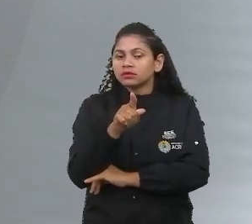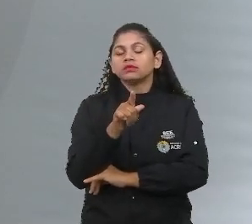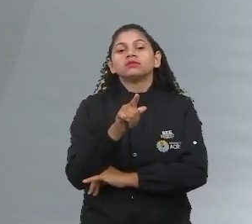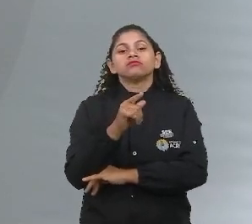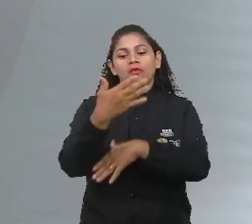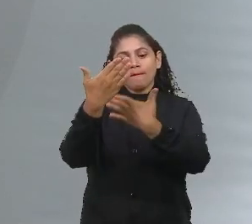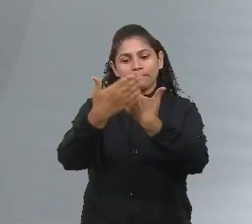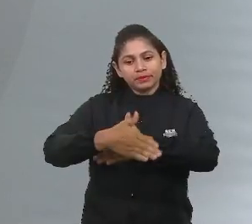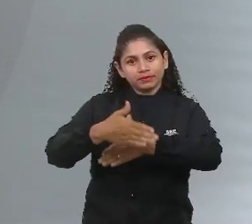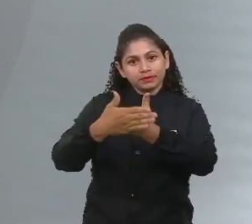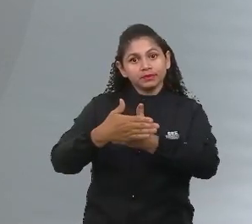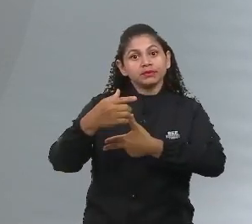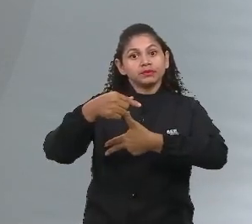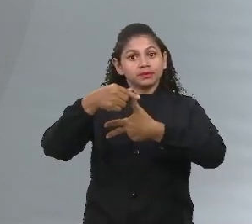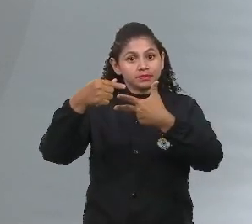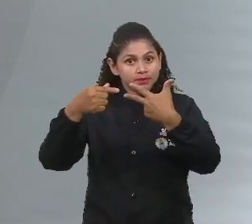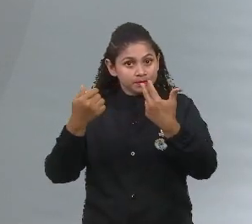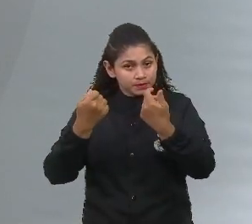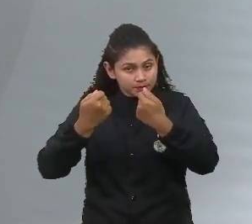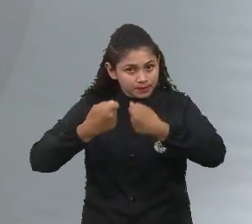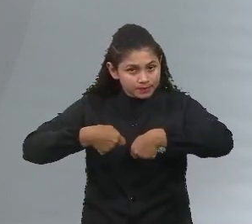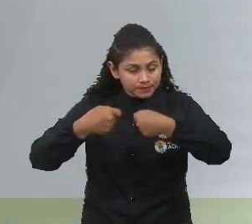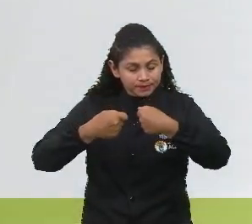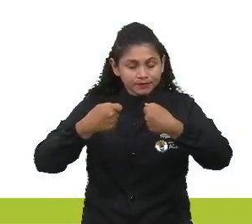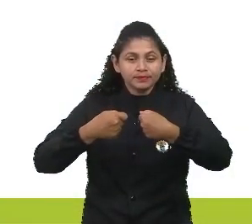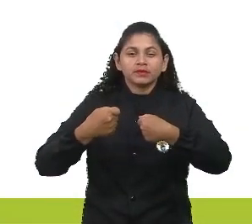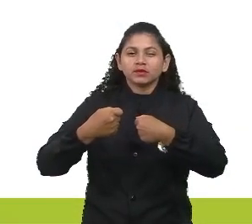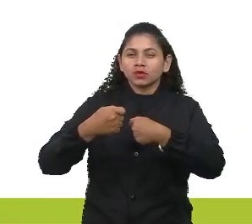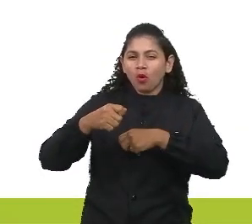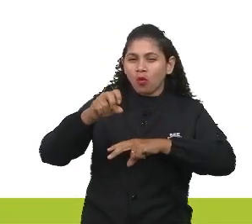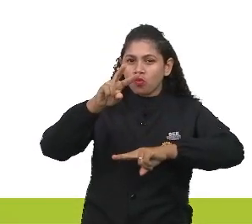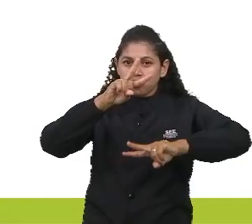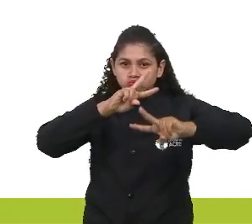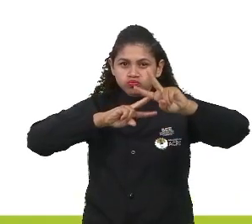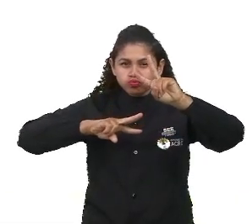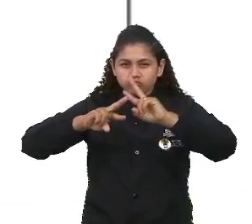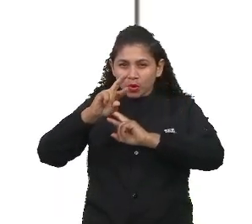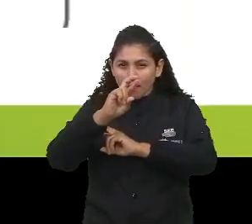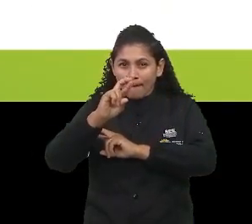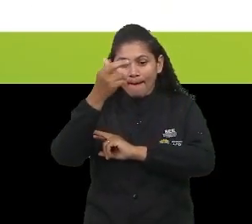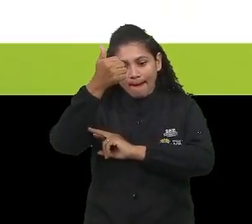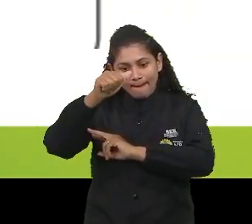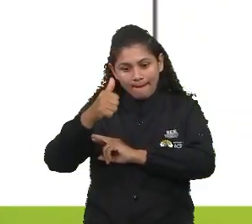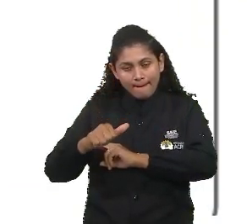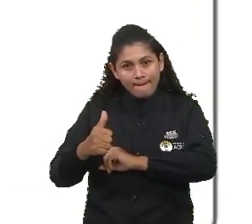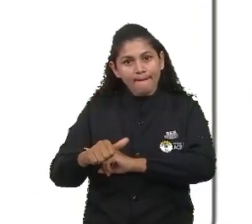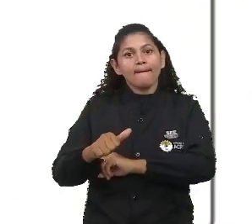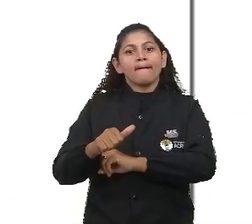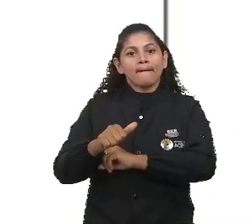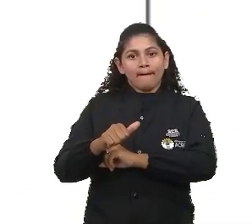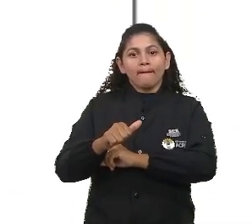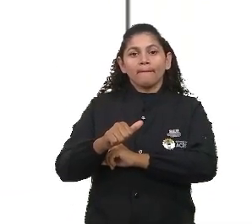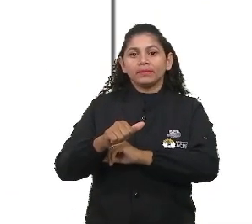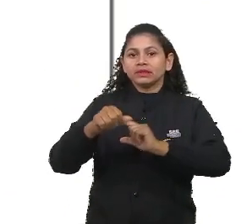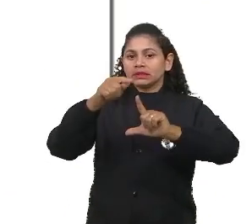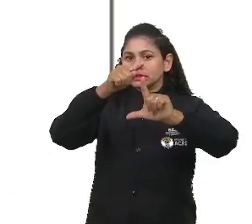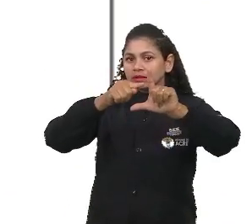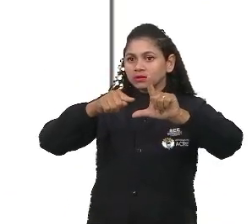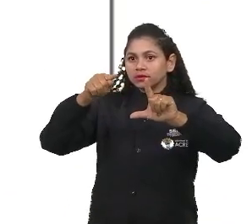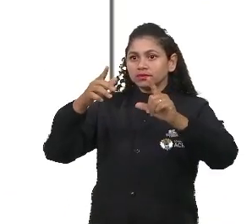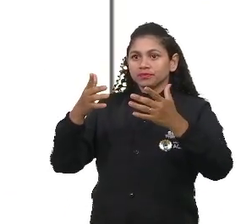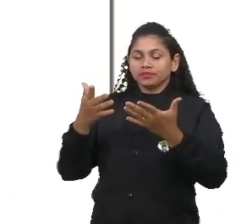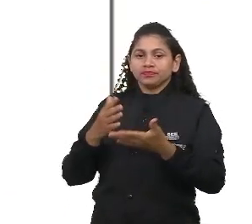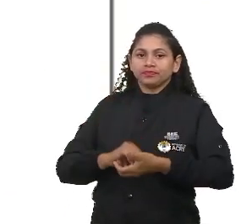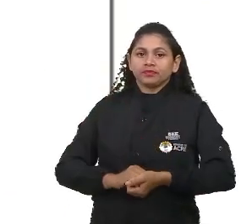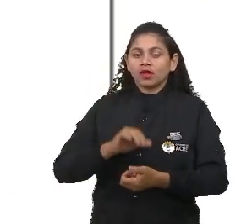que ter uma boa análise, percepção de gráficos. Então, aqui, vamos dar um zoom, 3, 2, 1, zooms aí, eita, que zoom demais. Então,